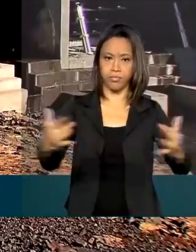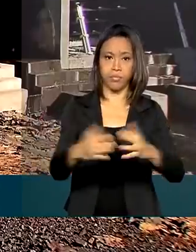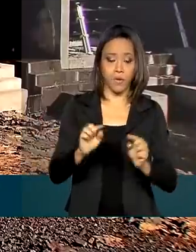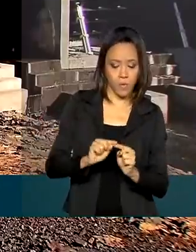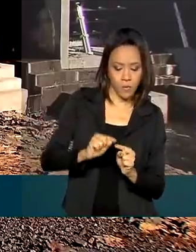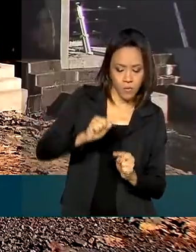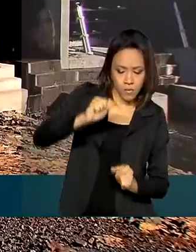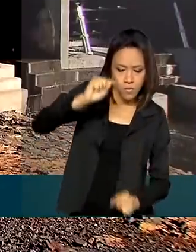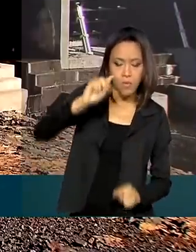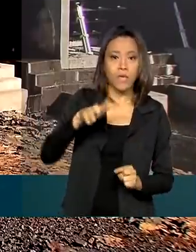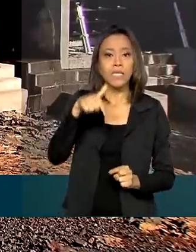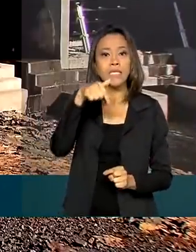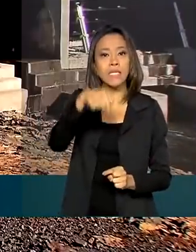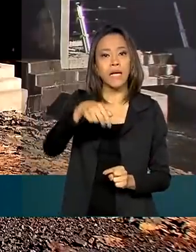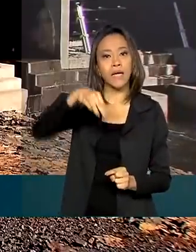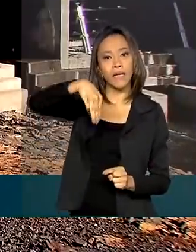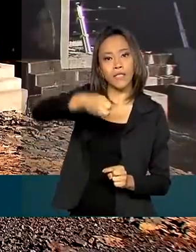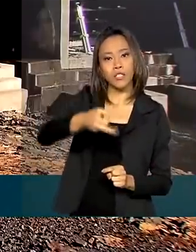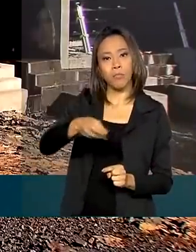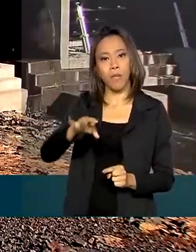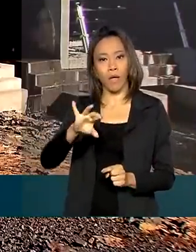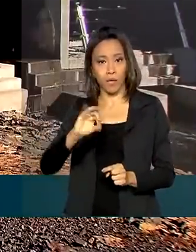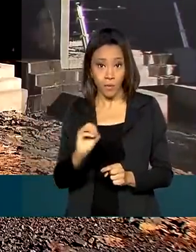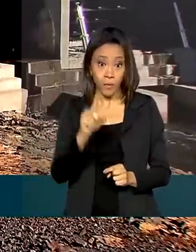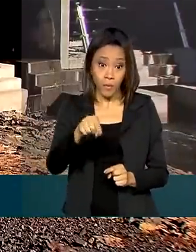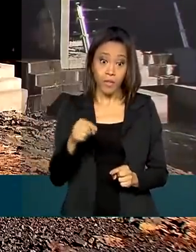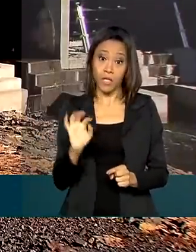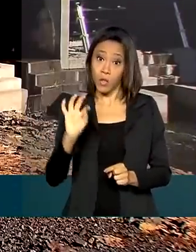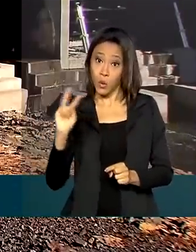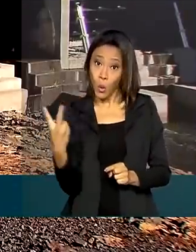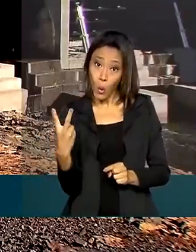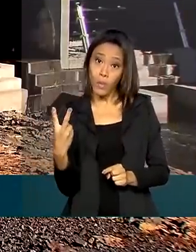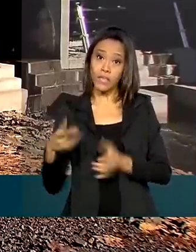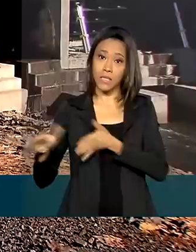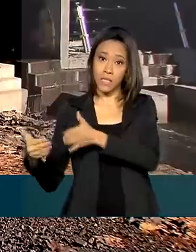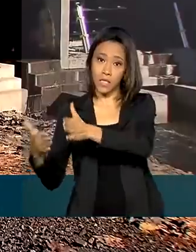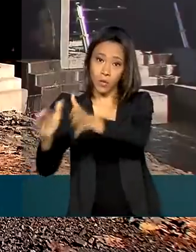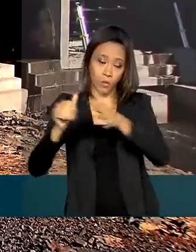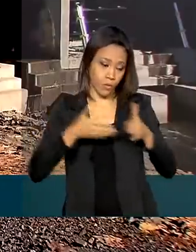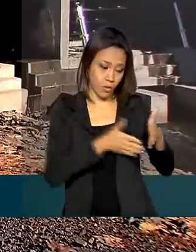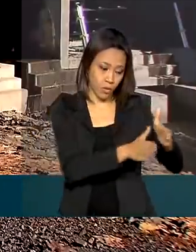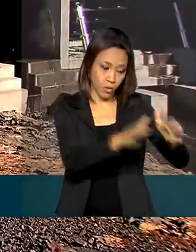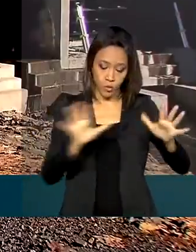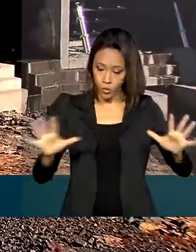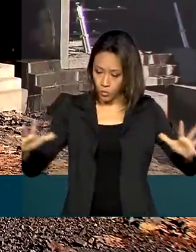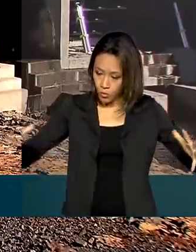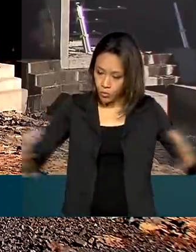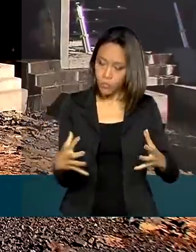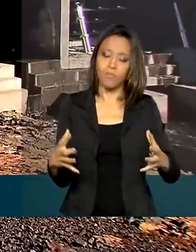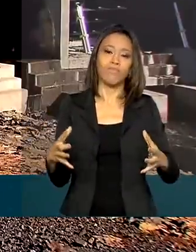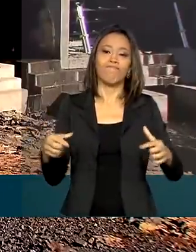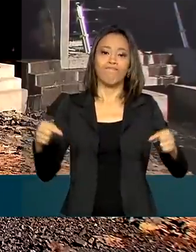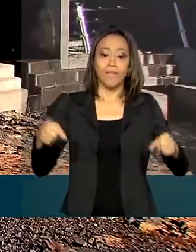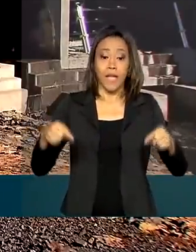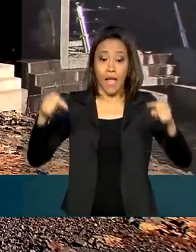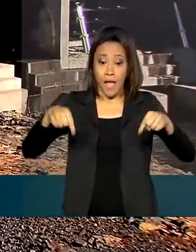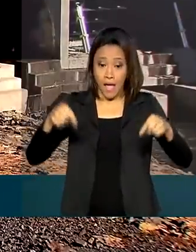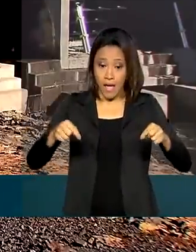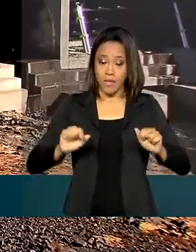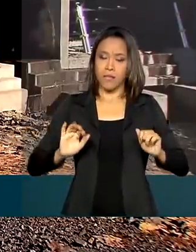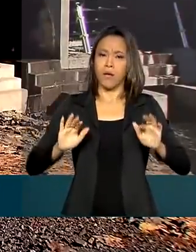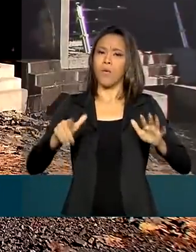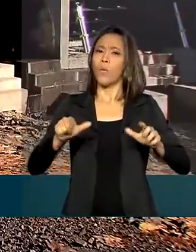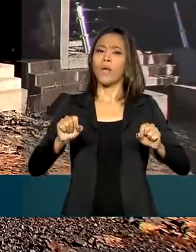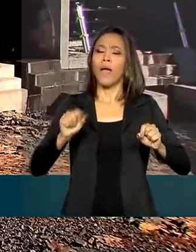altura, que segurou o leito de dois braços de rio. O rio Marmeleiros e o Santana. Essa barragem